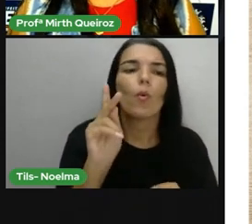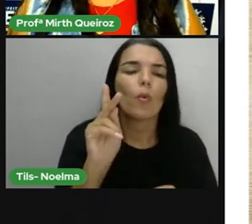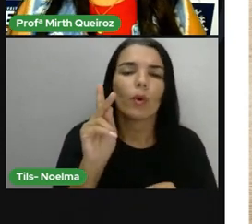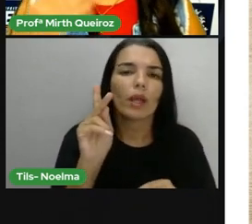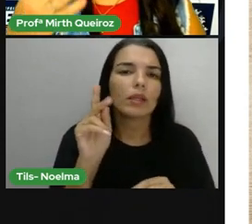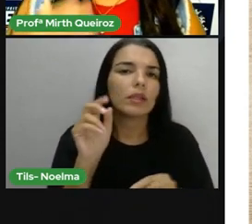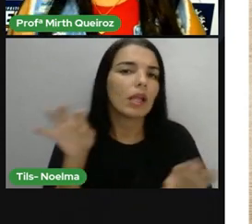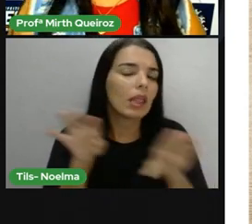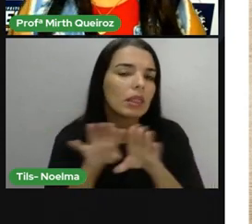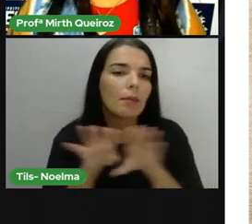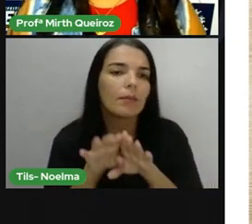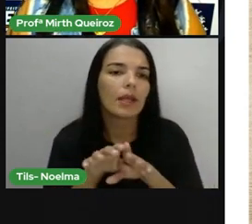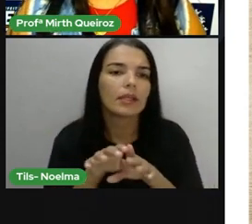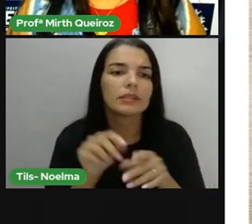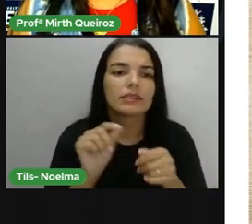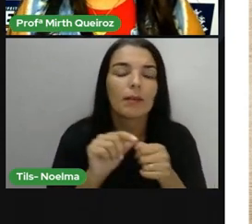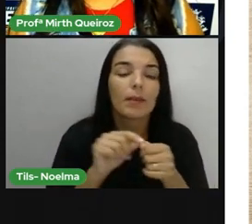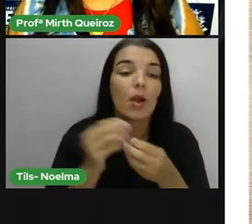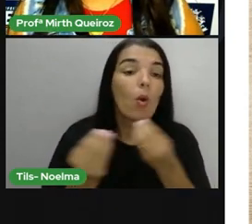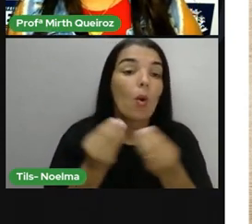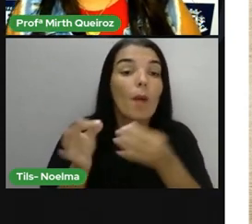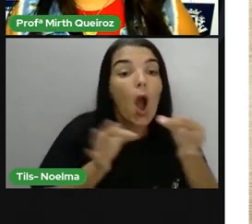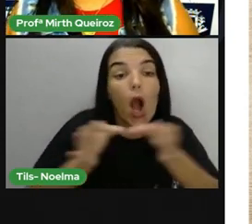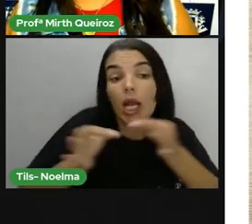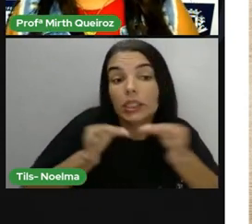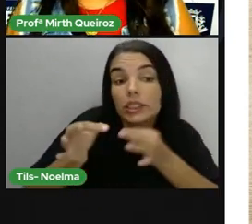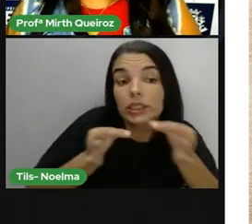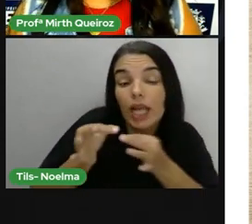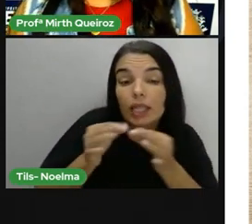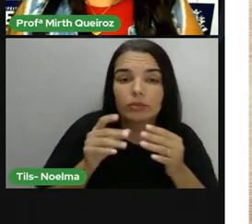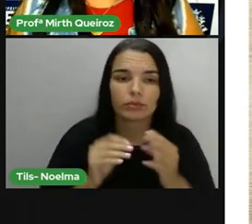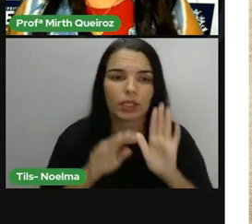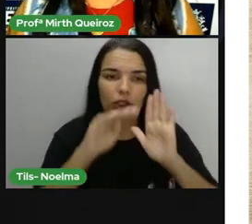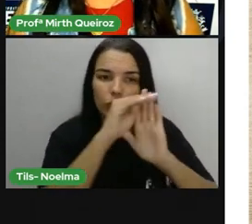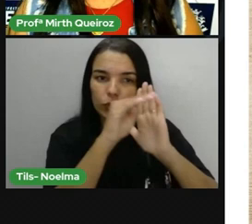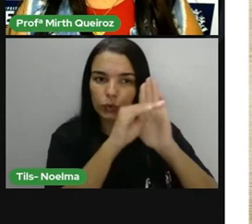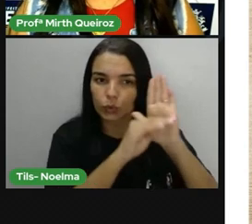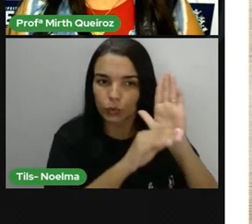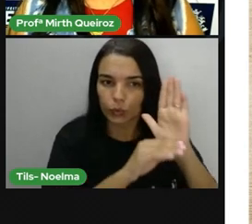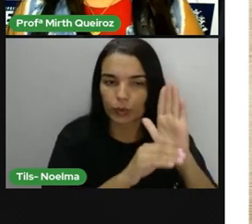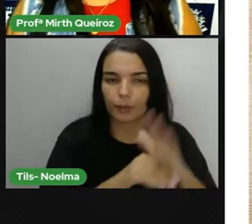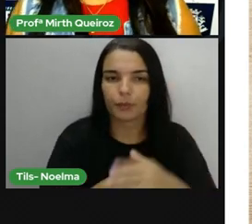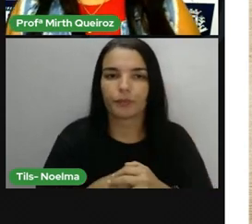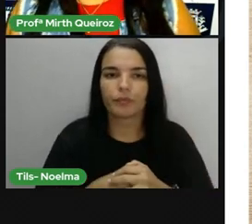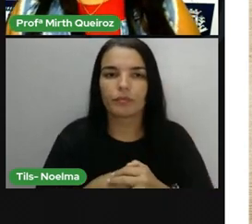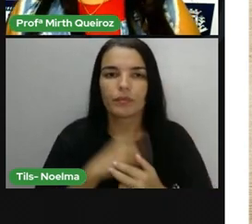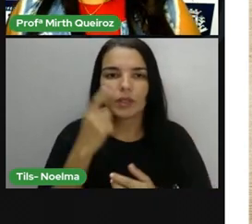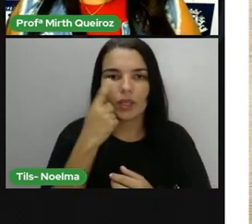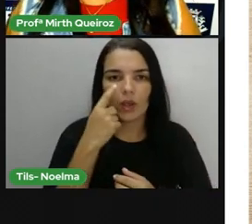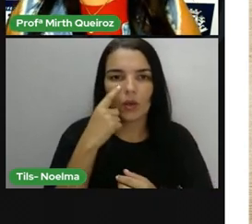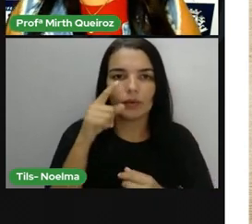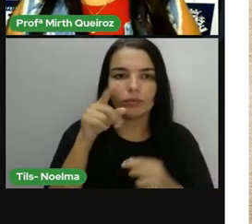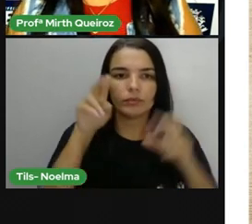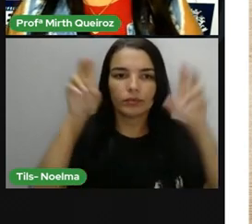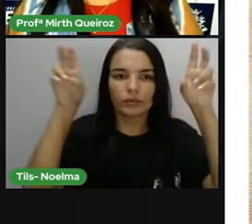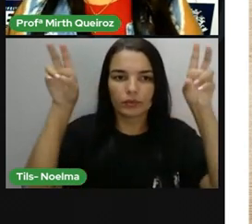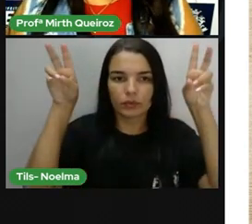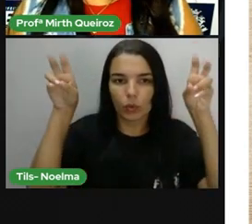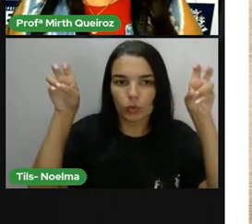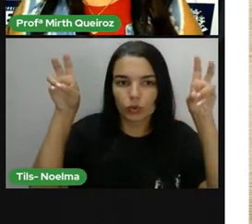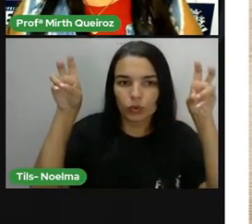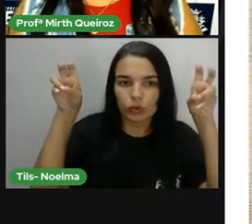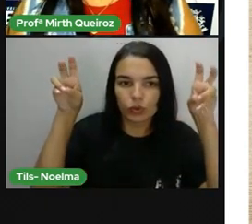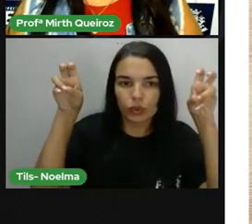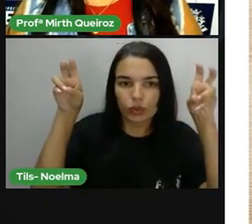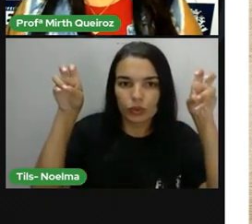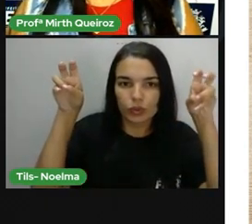E como é que ele é organizado, que ele é estruturado. Então, nós temos aí o título, né? O